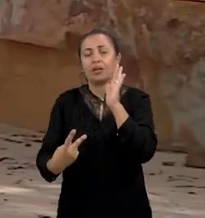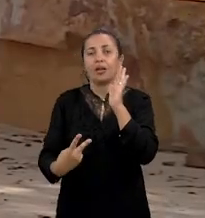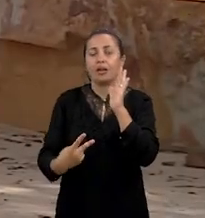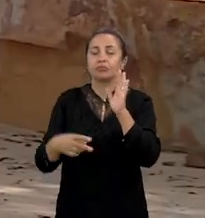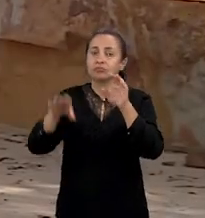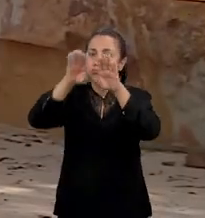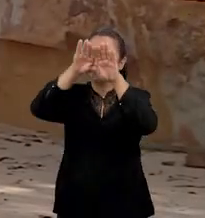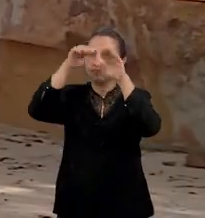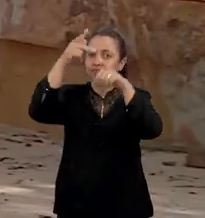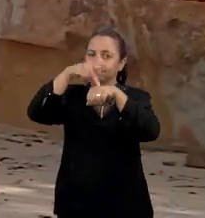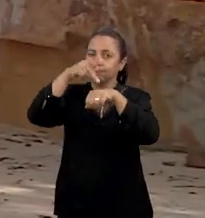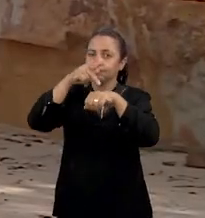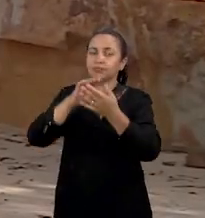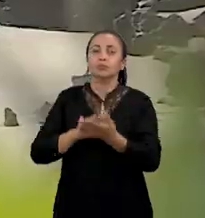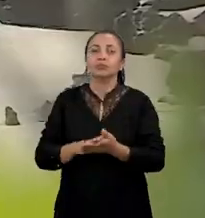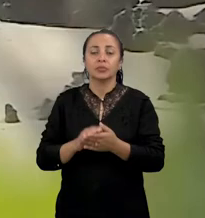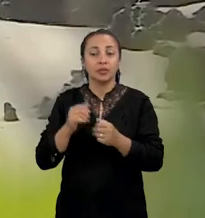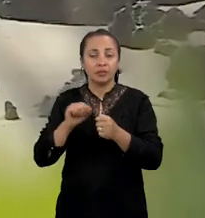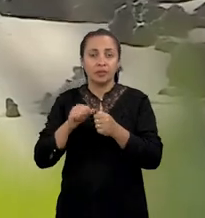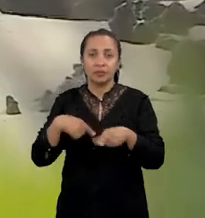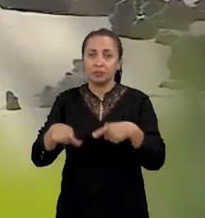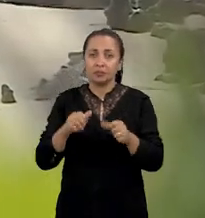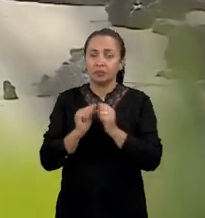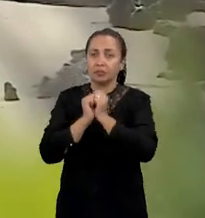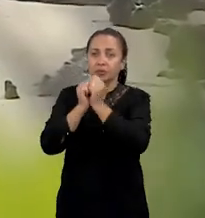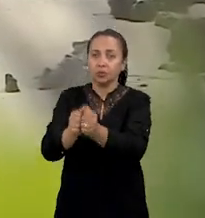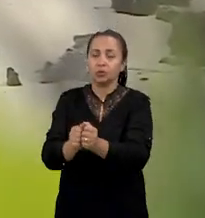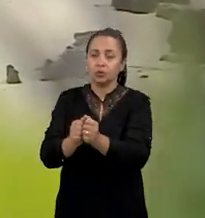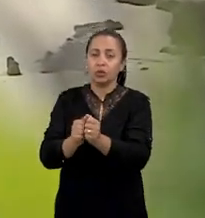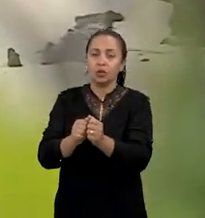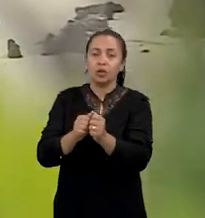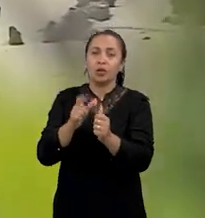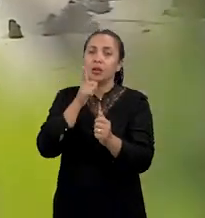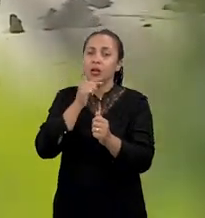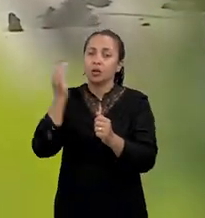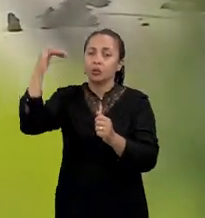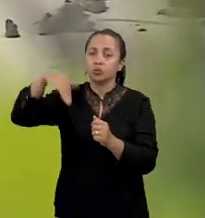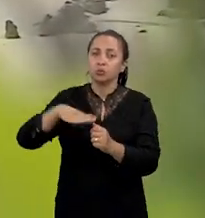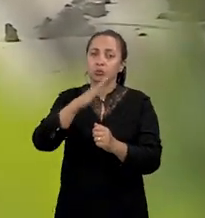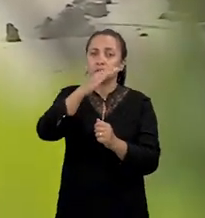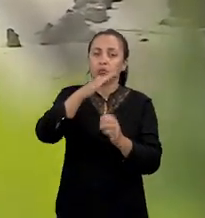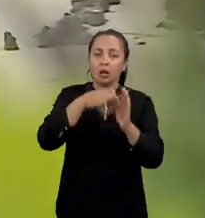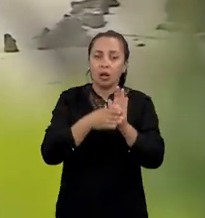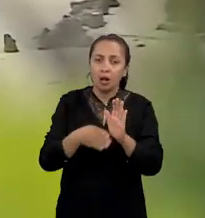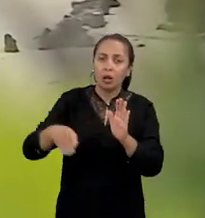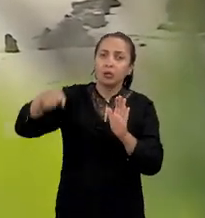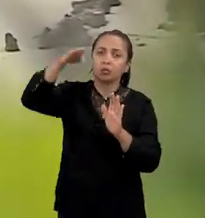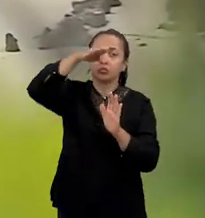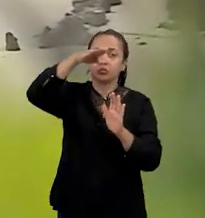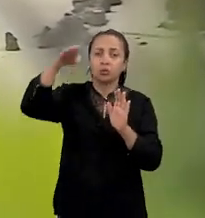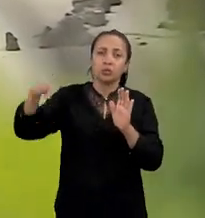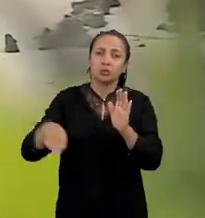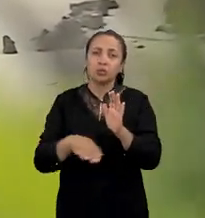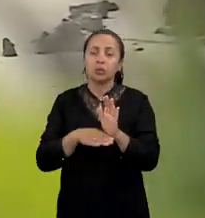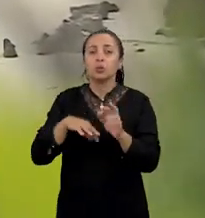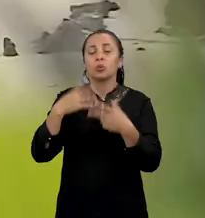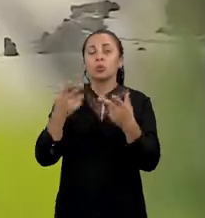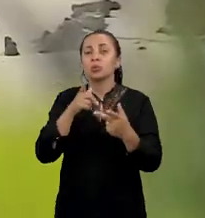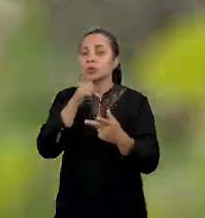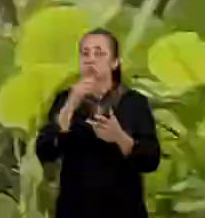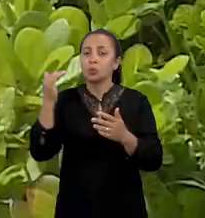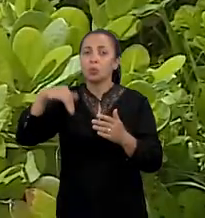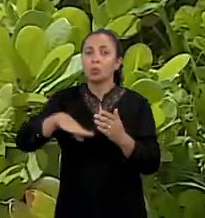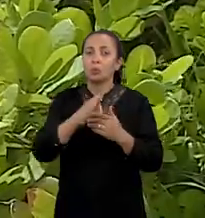trabalho de acompanhamento da dinâmica de maré, e o quanto o mar está erodindo a base da